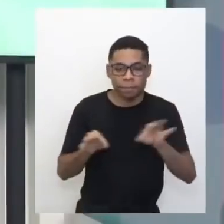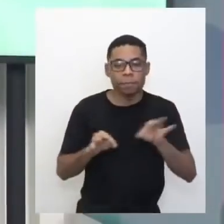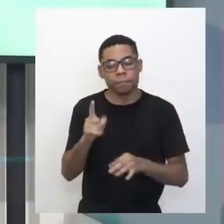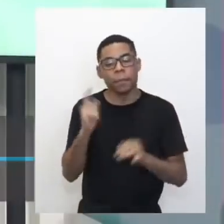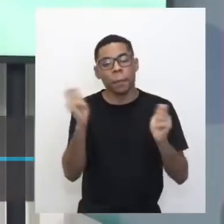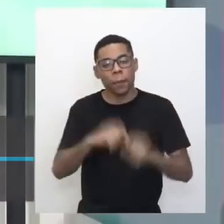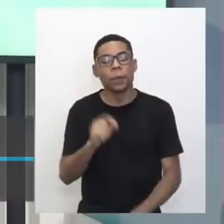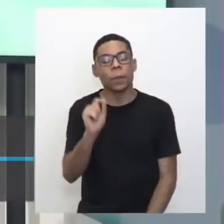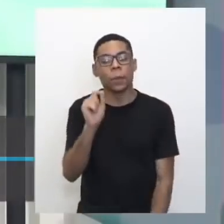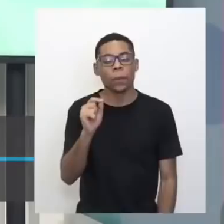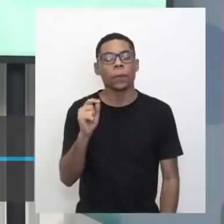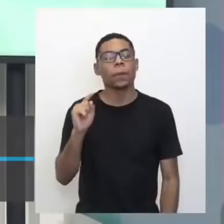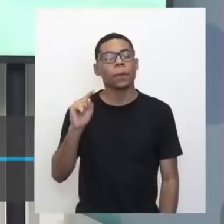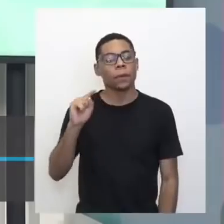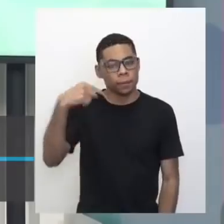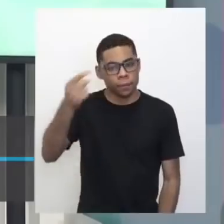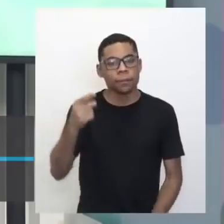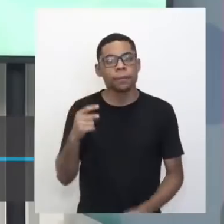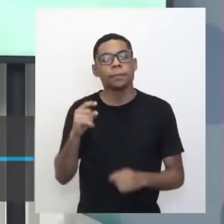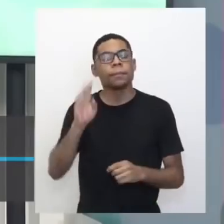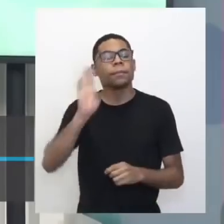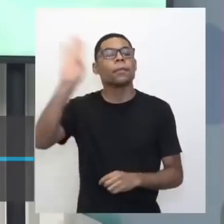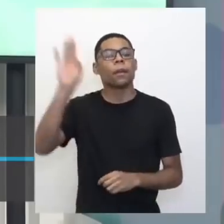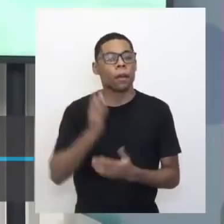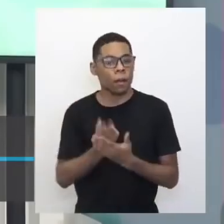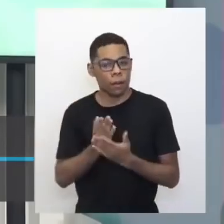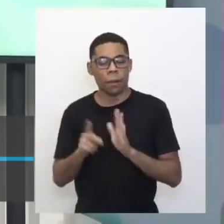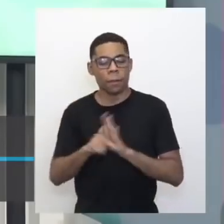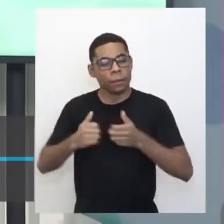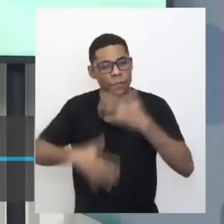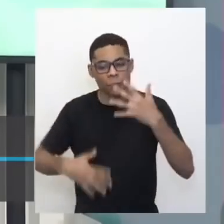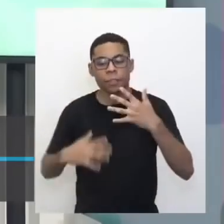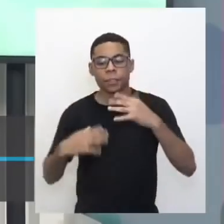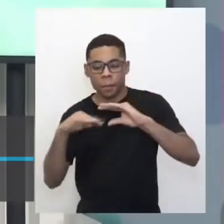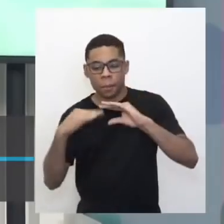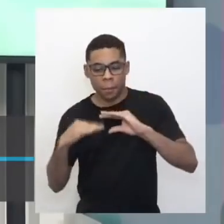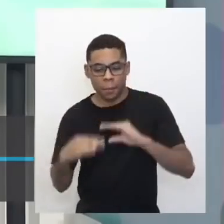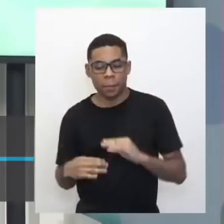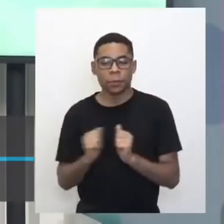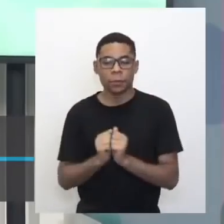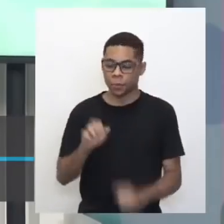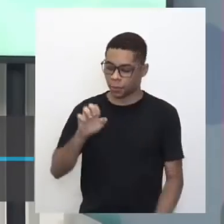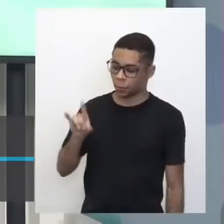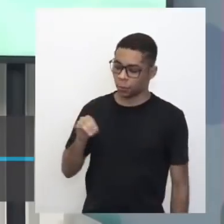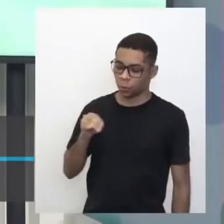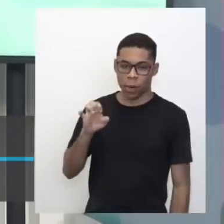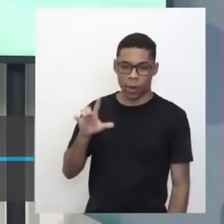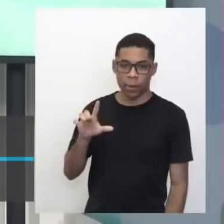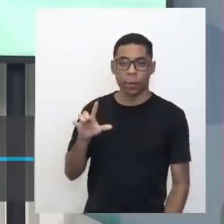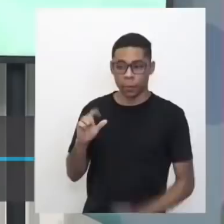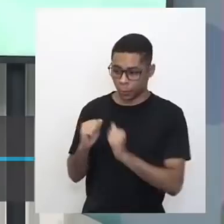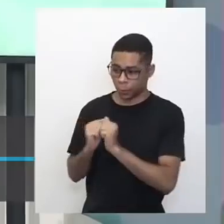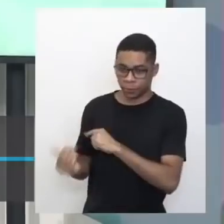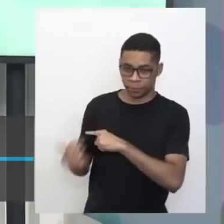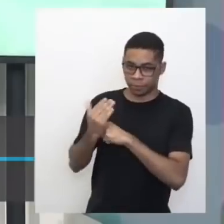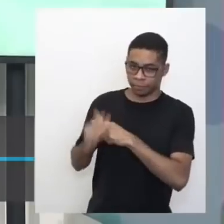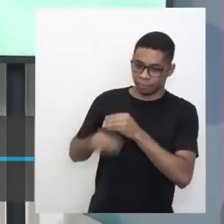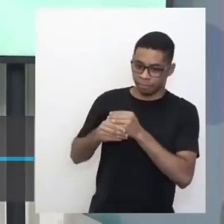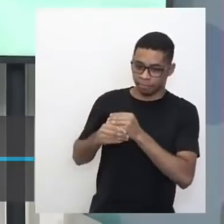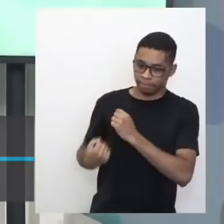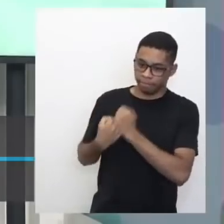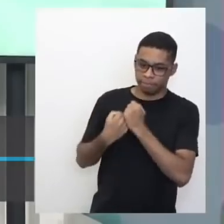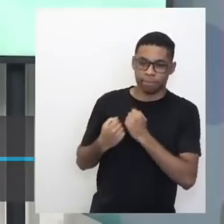então poder ir para o ponto alto da nossa aula, que é a interação pelo chat, que a gente conta aqui com o professor Edjoel para fazer essa